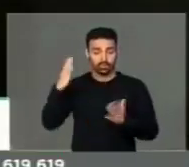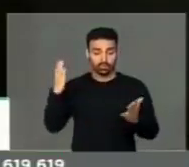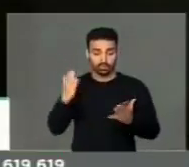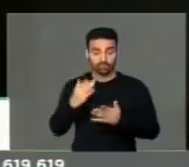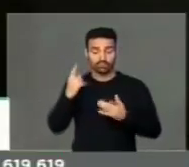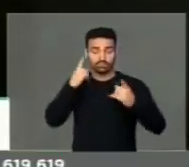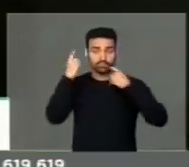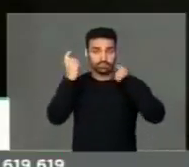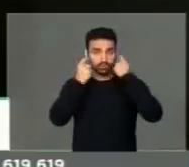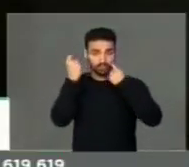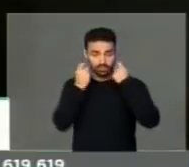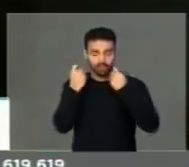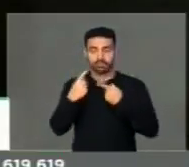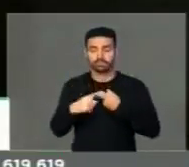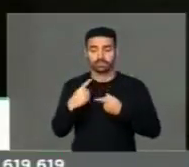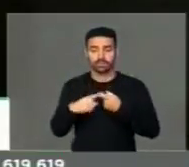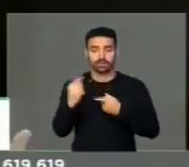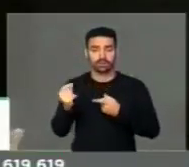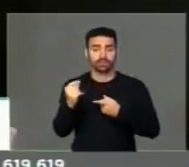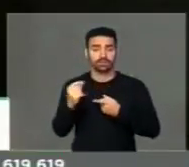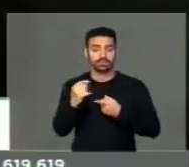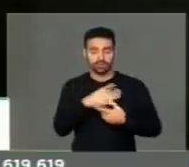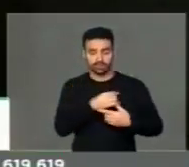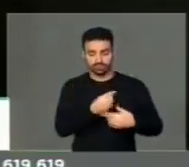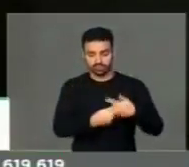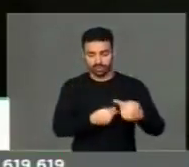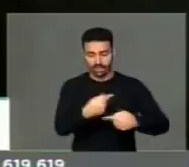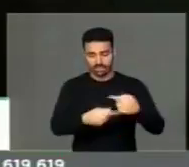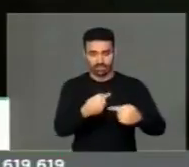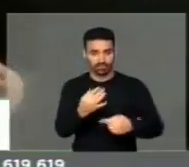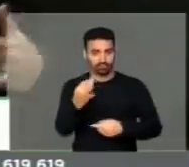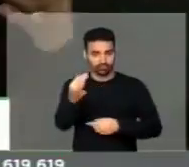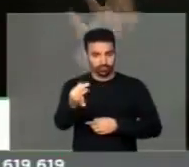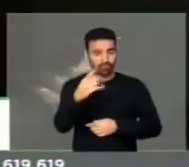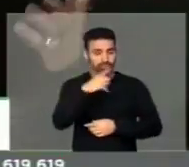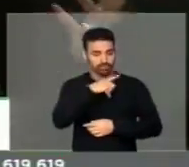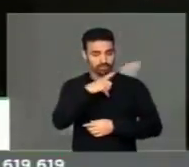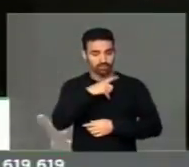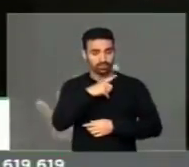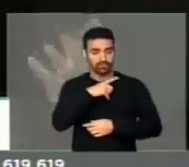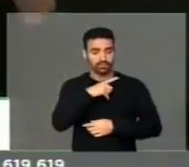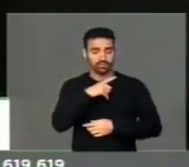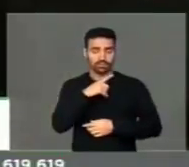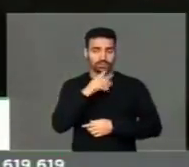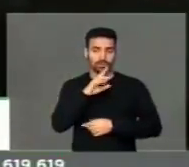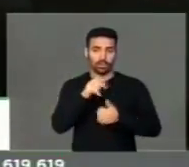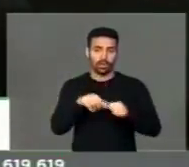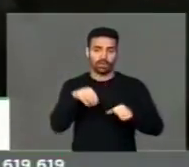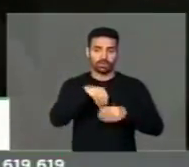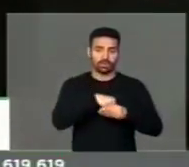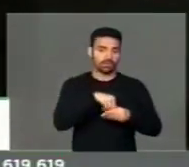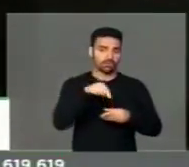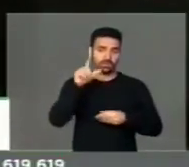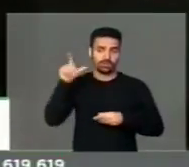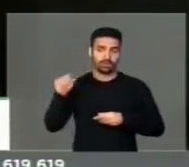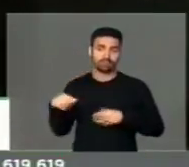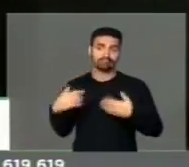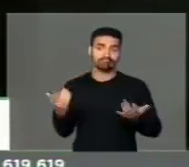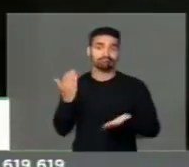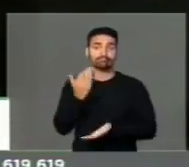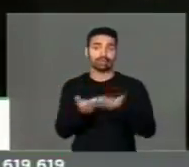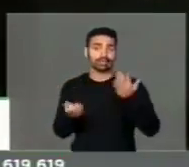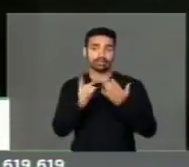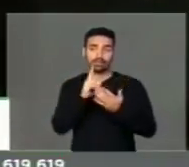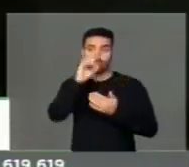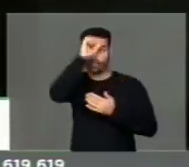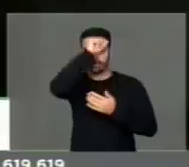preocupação muito grande, porque as gerações que estão vindo e que estão se criando fora da Itália, estão perdendo a